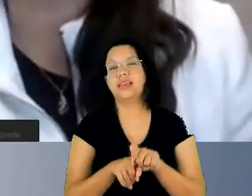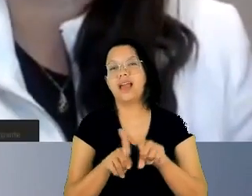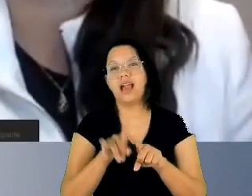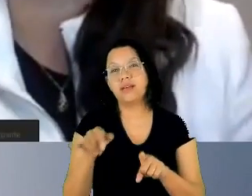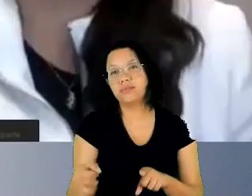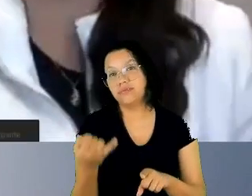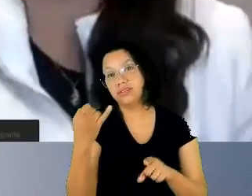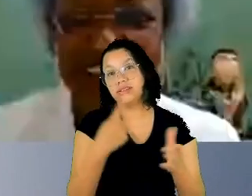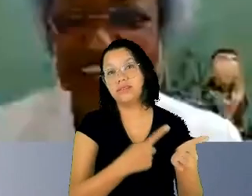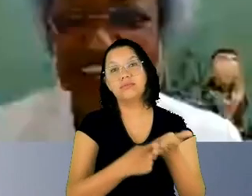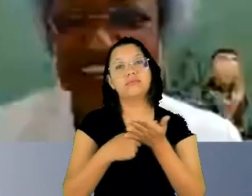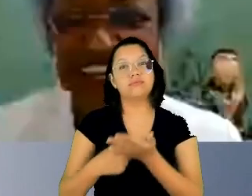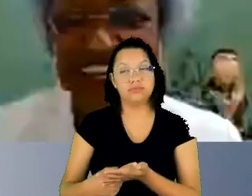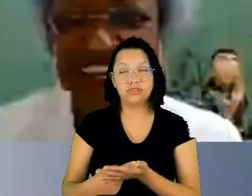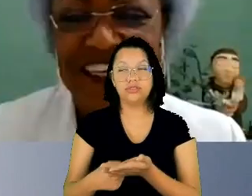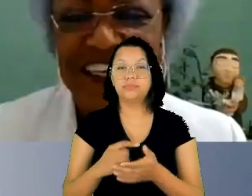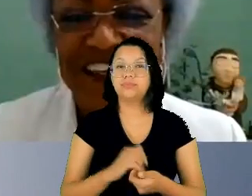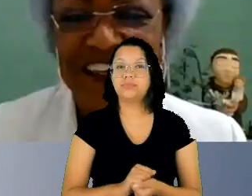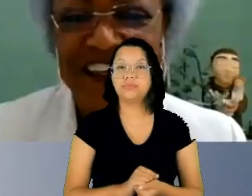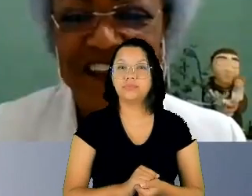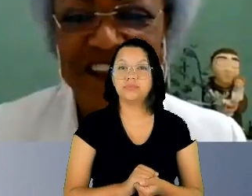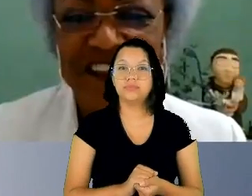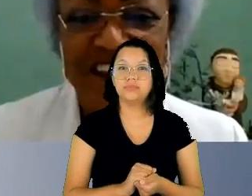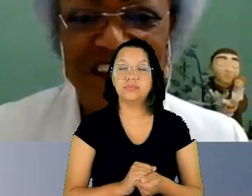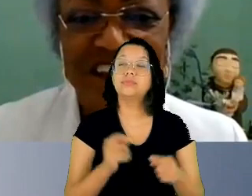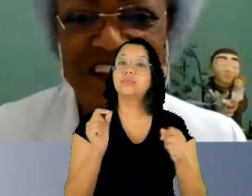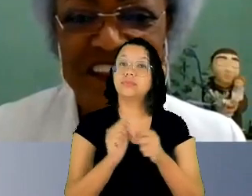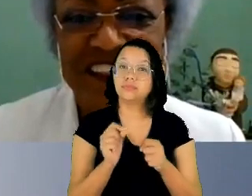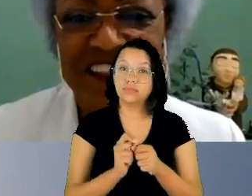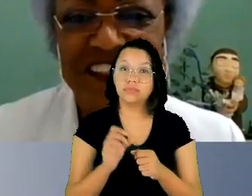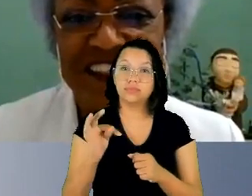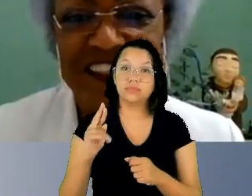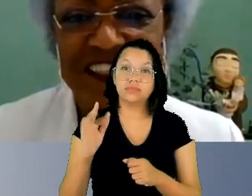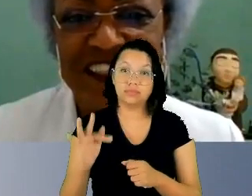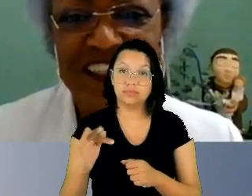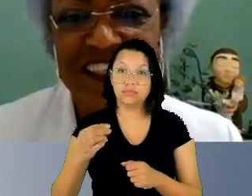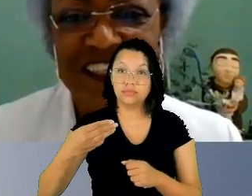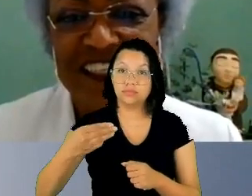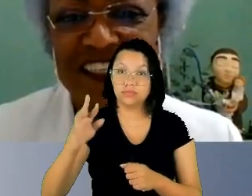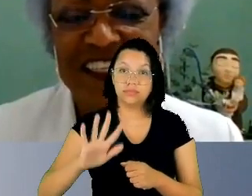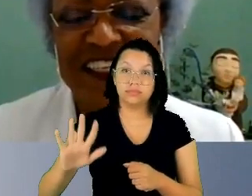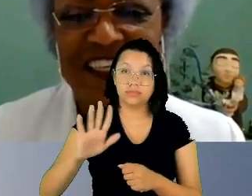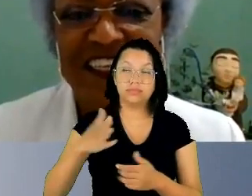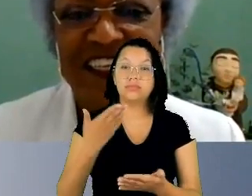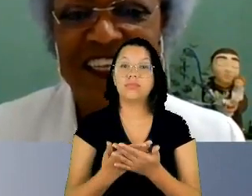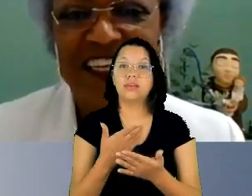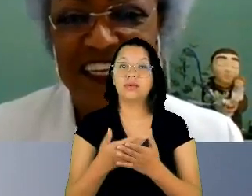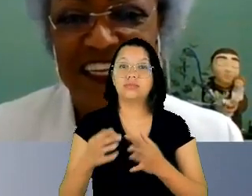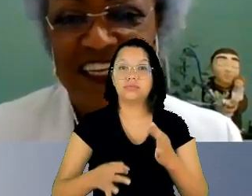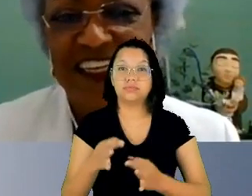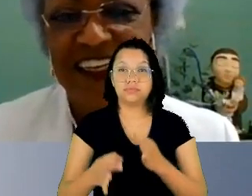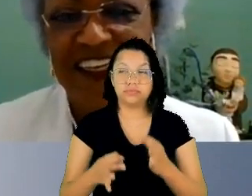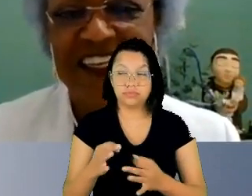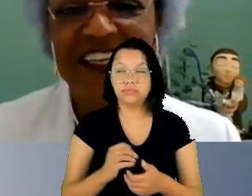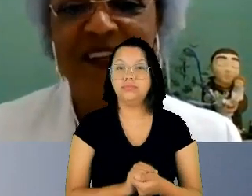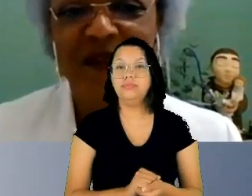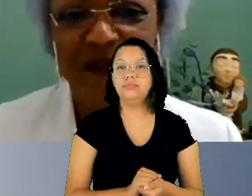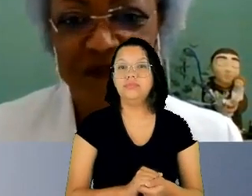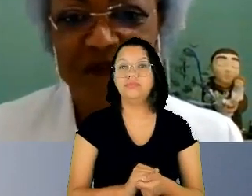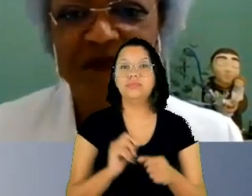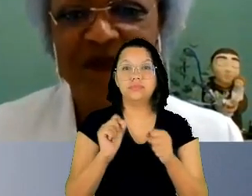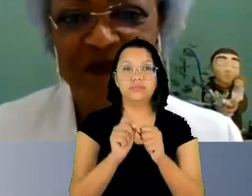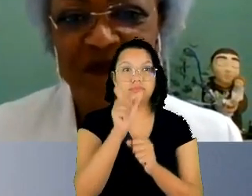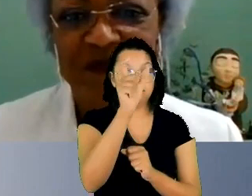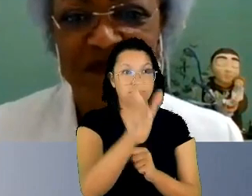que me foi feito pelo TRF da Terceira Região e pela Escola da Magistratura que faço nas pessoas, o desembargador, presidente do